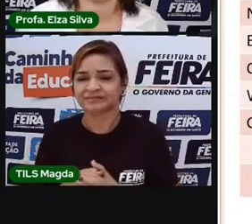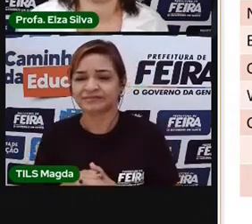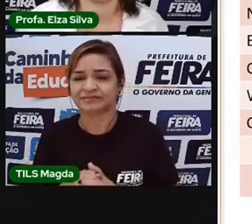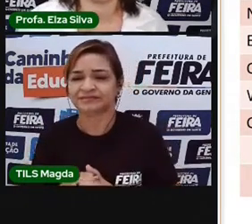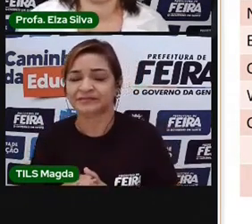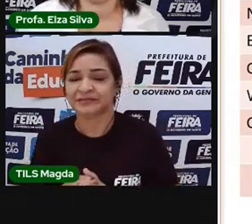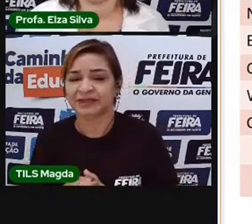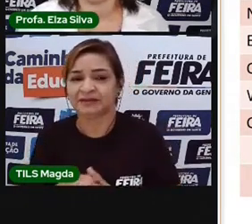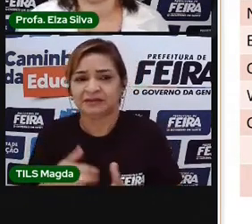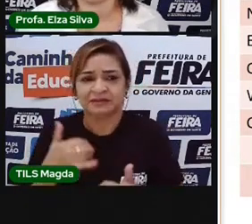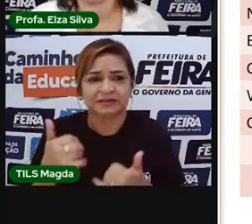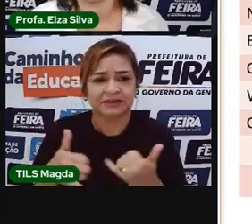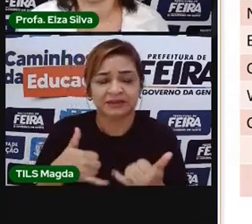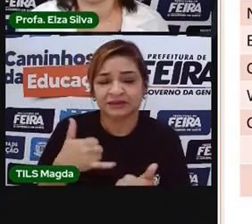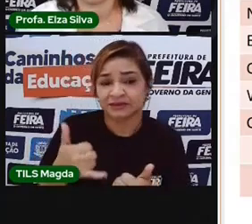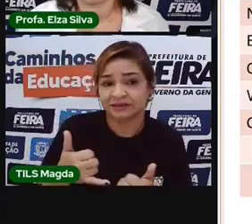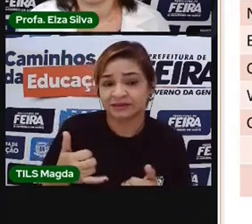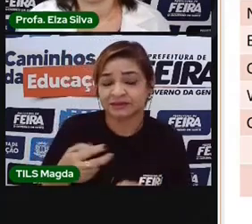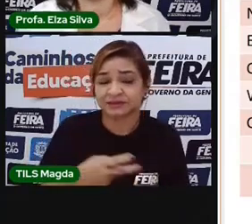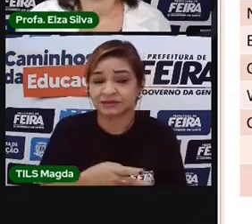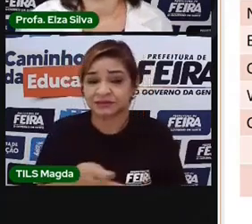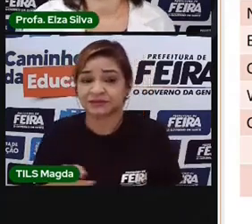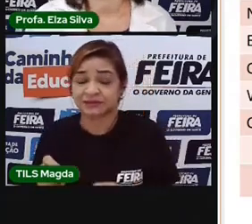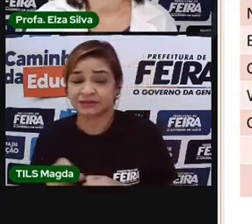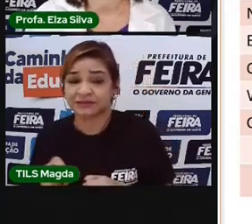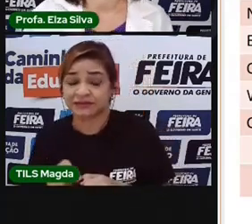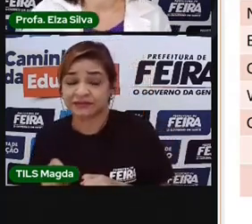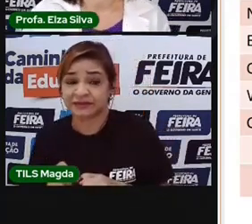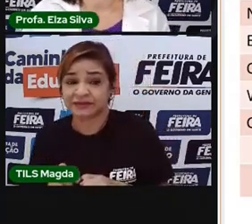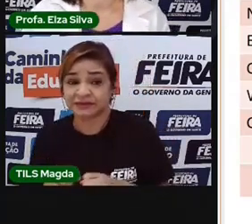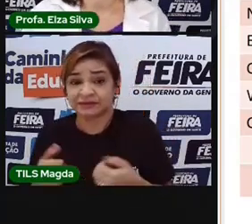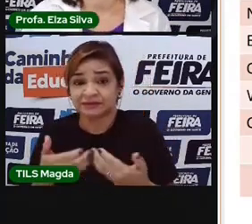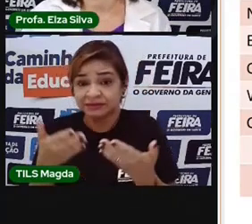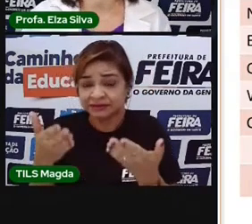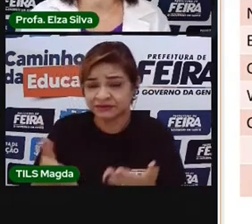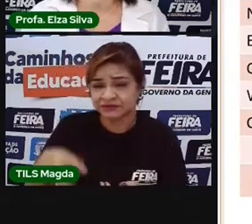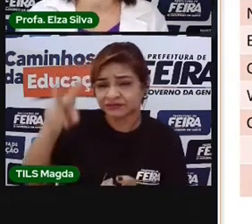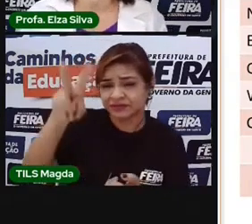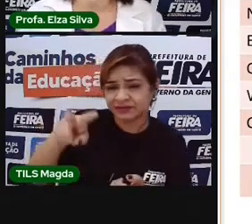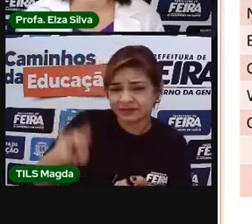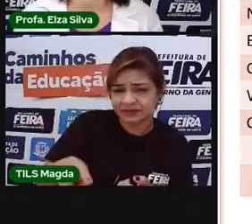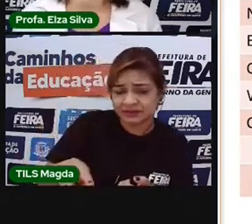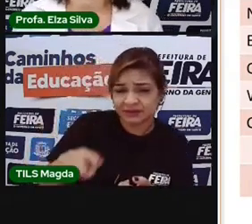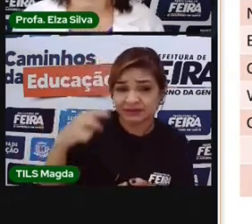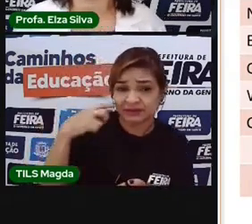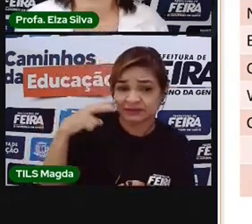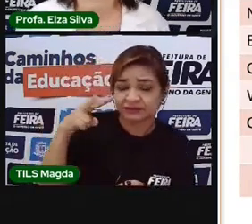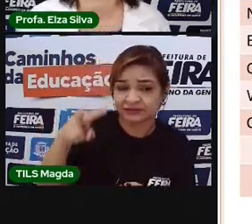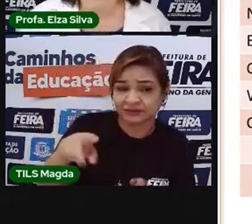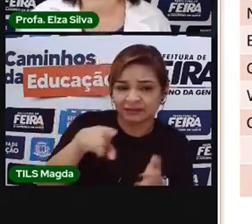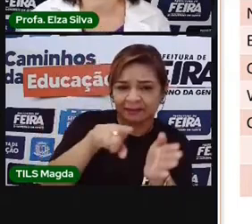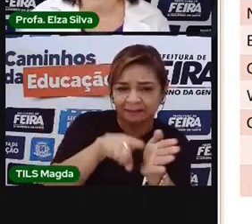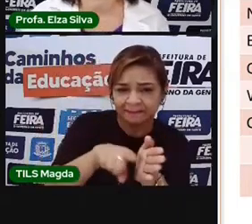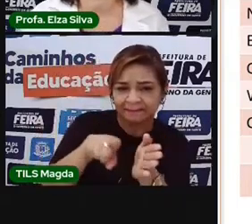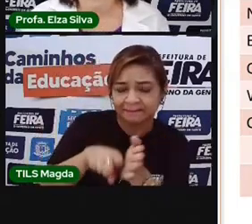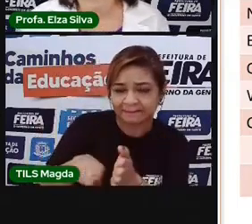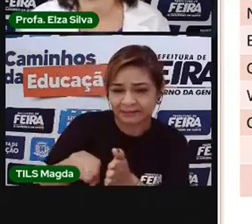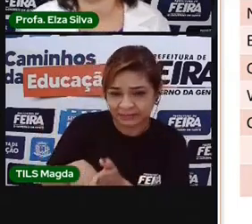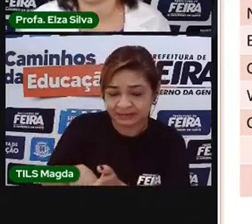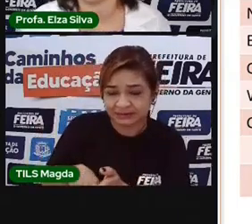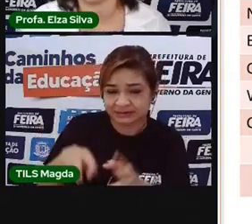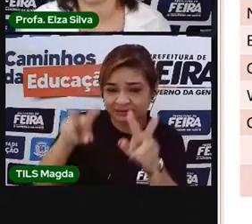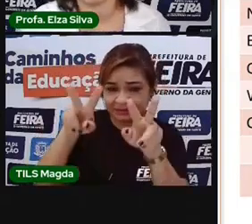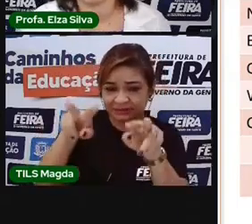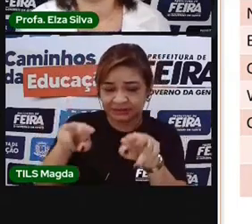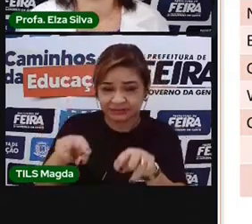best seller, hobby. Então, meus queridos alunos, esta tabela traz alguns exemplos de